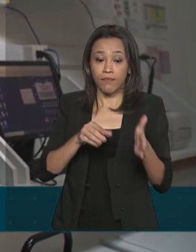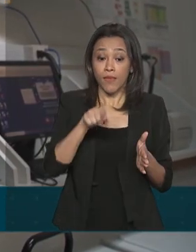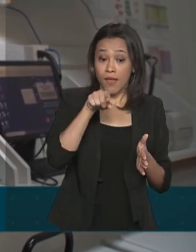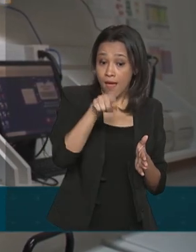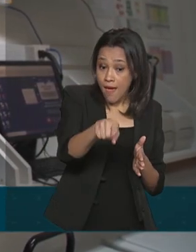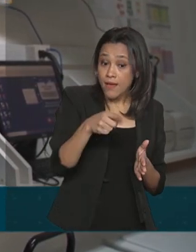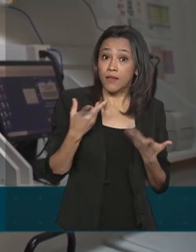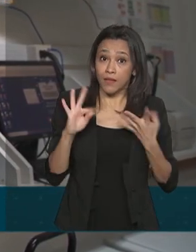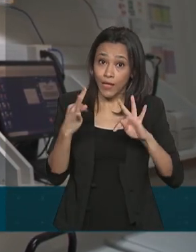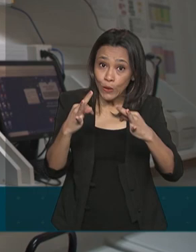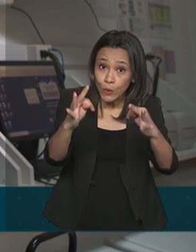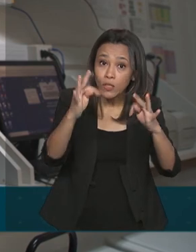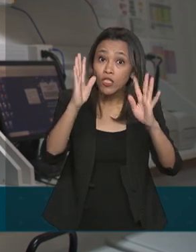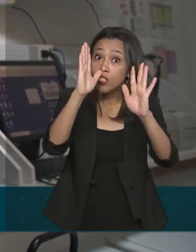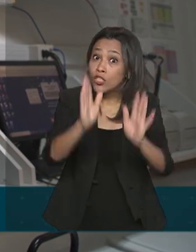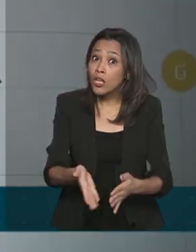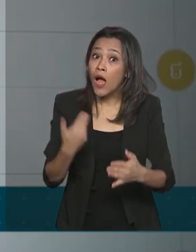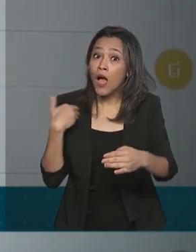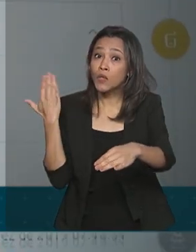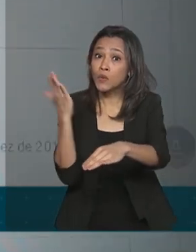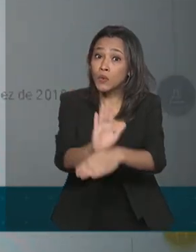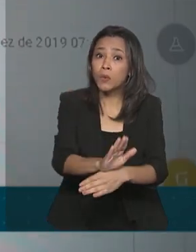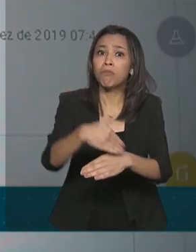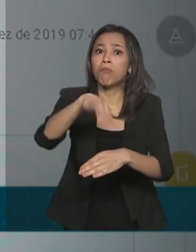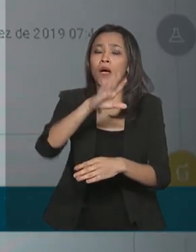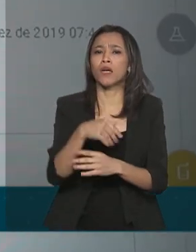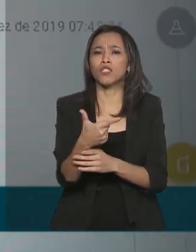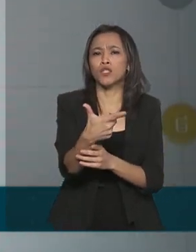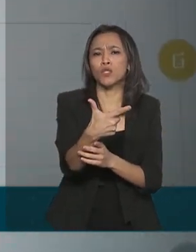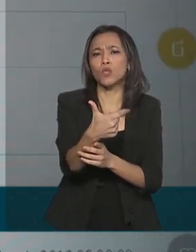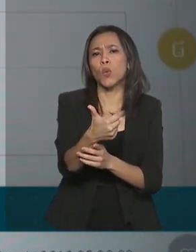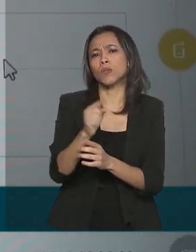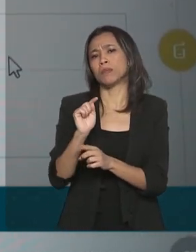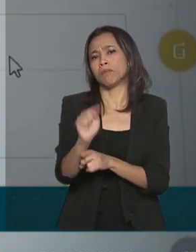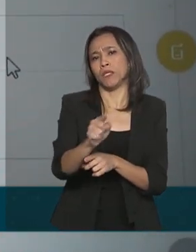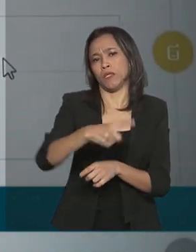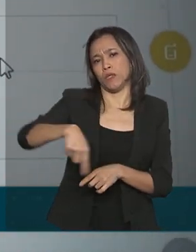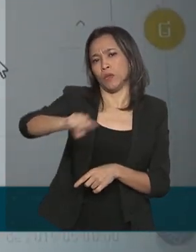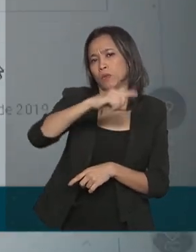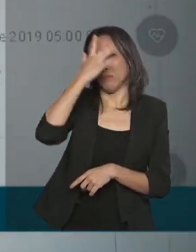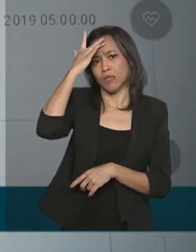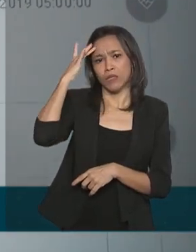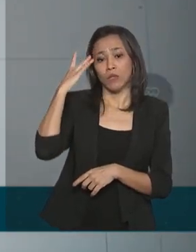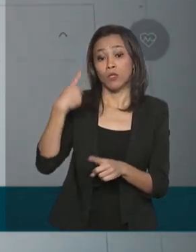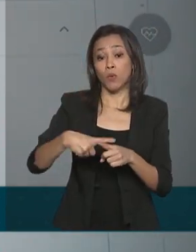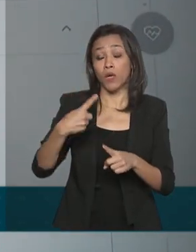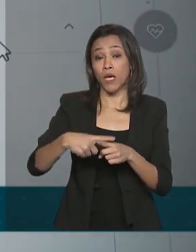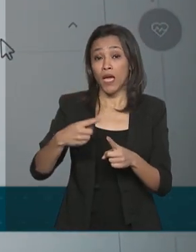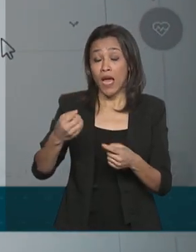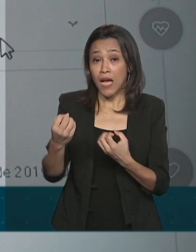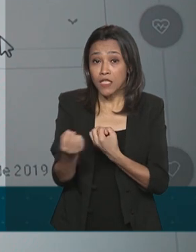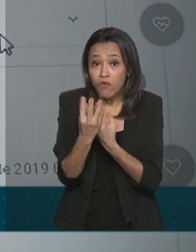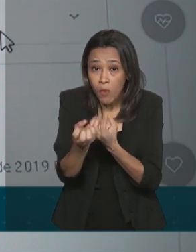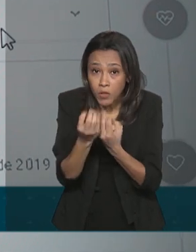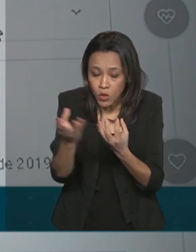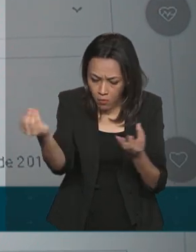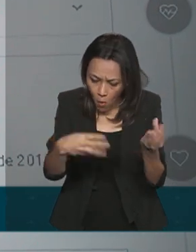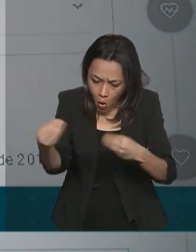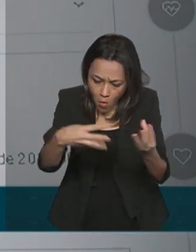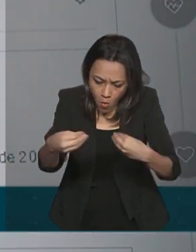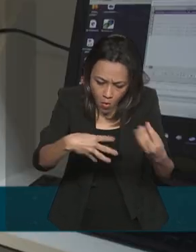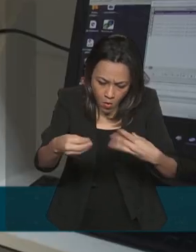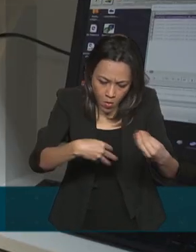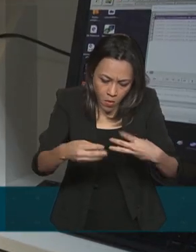tecnologia já salvou mais de 12 mil vidas, porque cruza todos os dados do paciente e